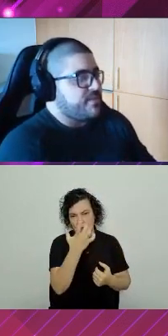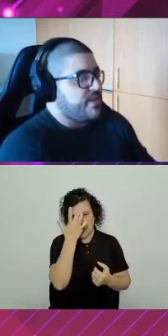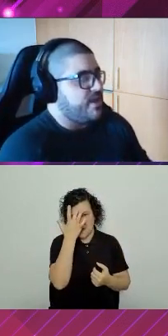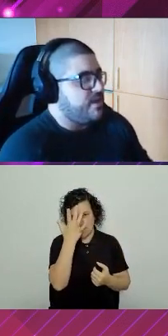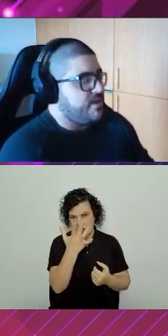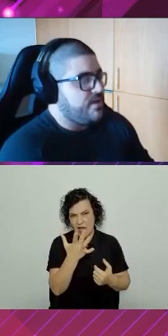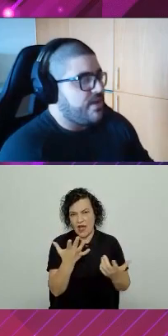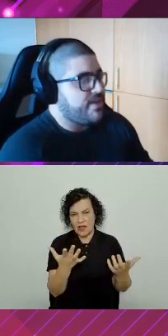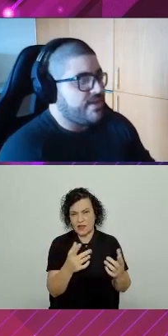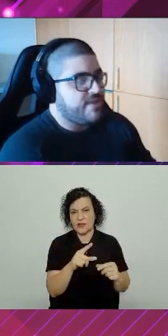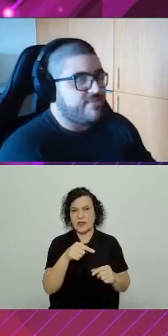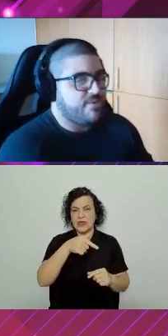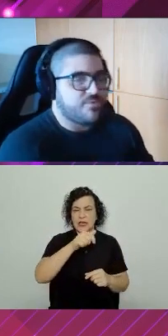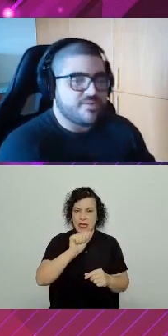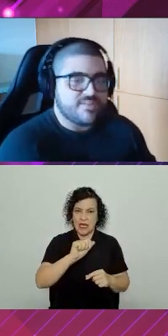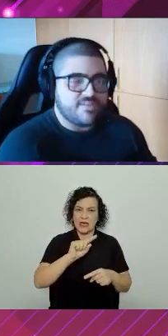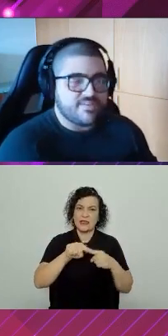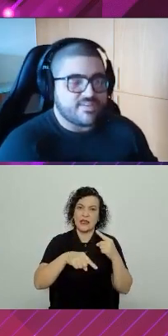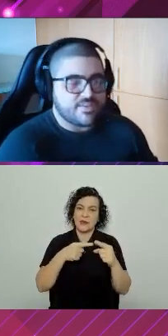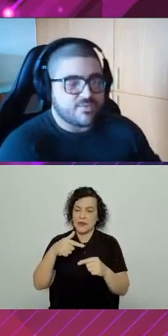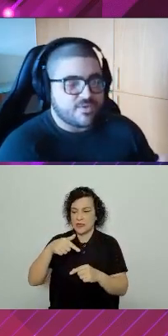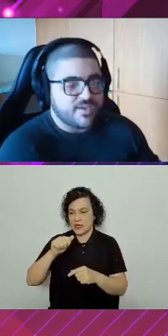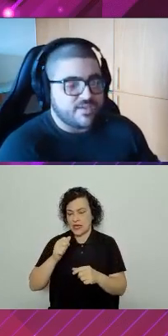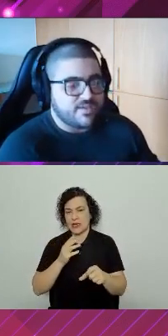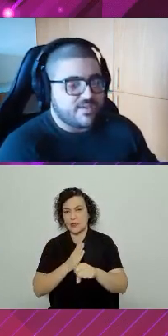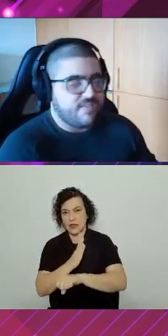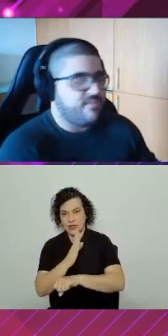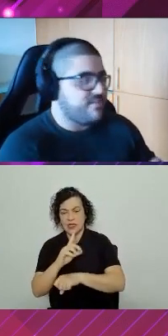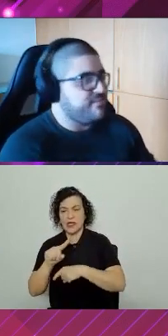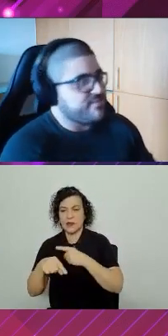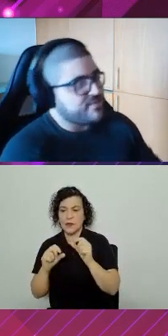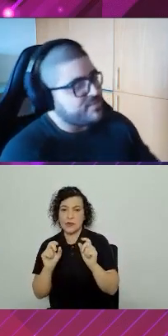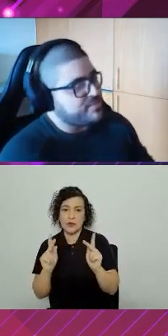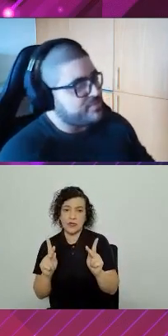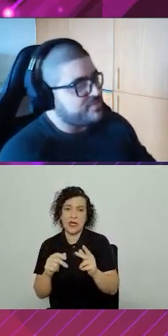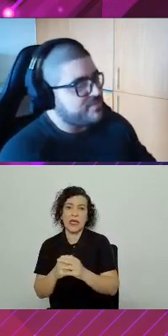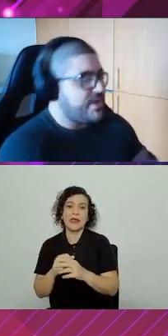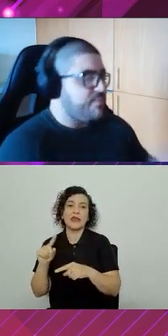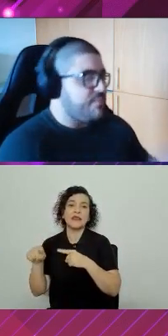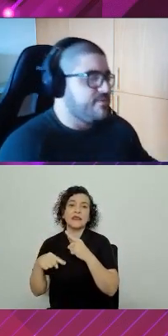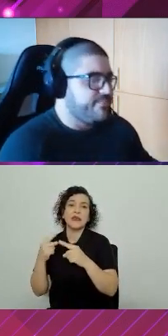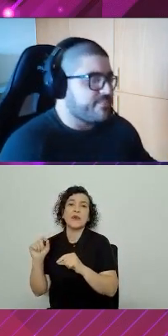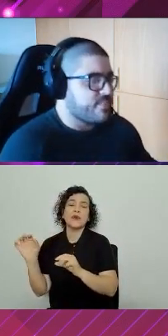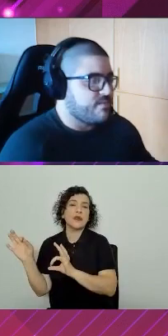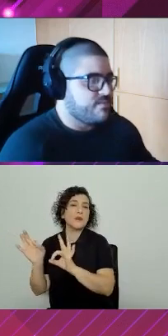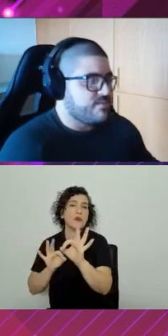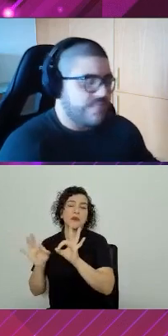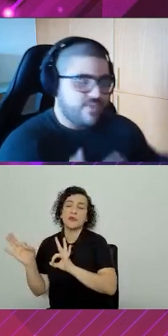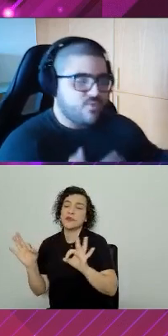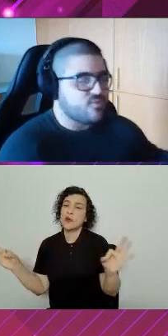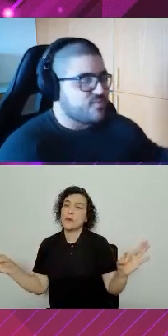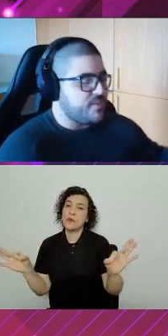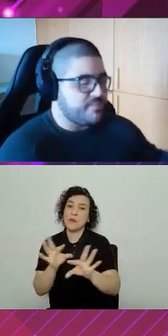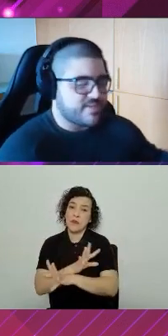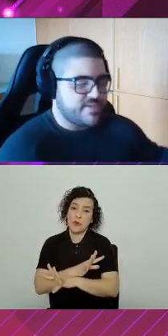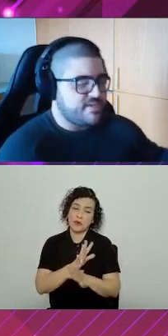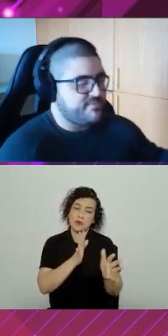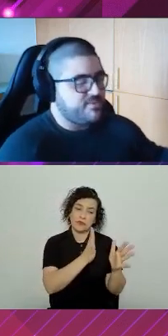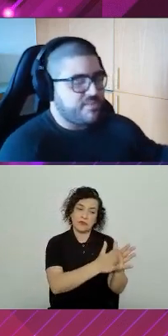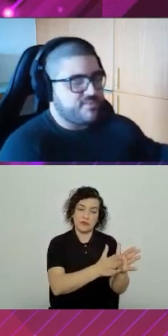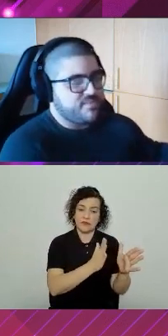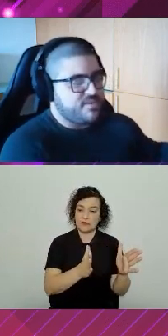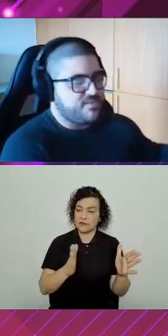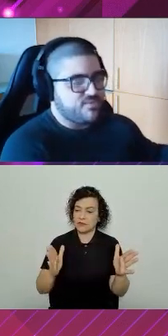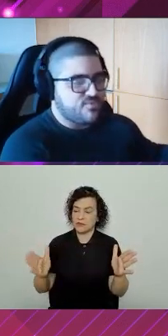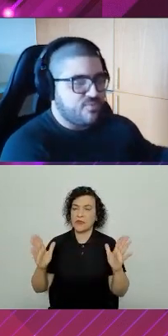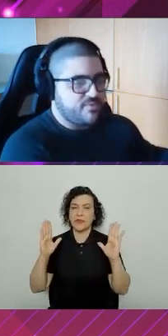fazer um deploy para QA, aí QA vai autorizar, vai dizer que está tudo ok, e você vai fazer um deploy para produção e acabou. Tem todos os problemas que a gente já